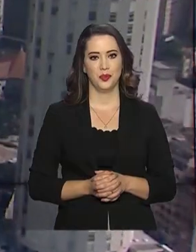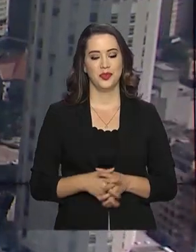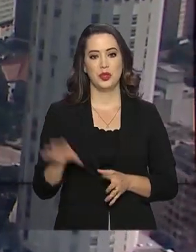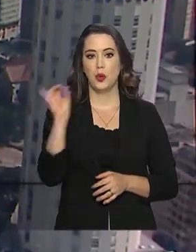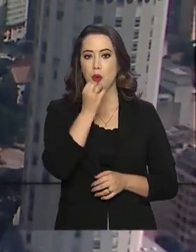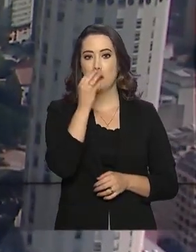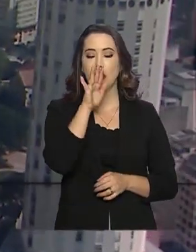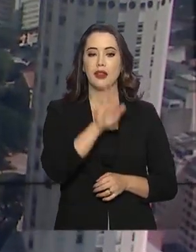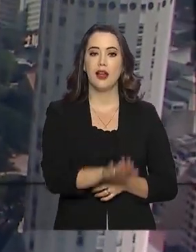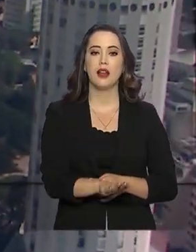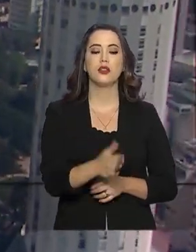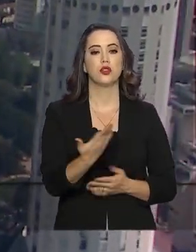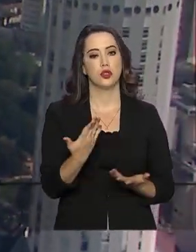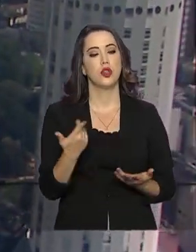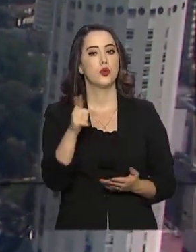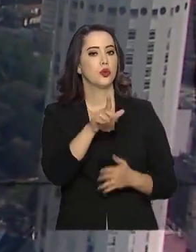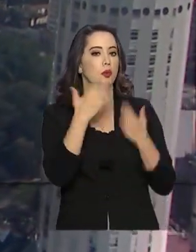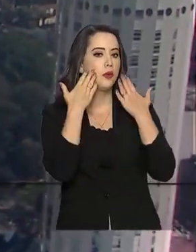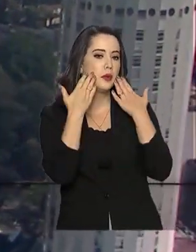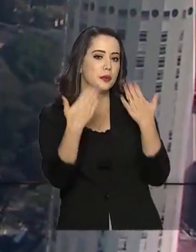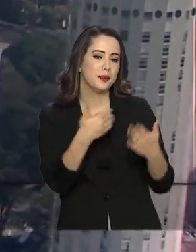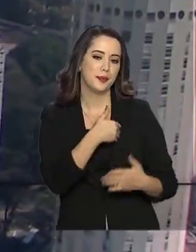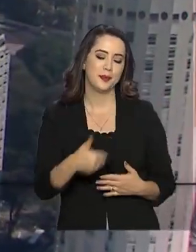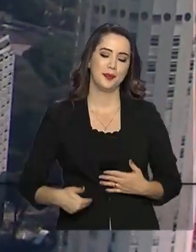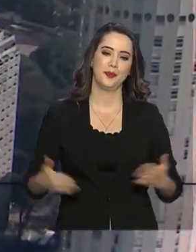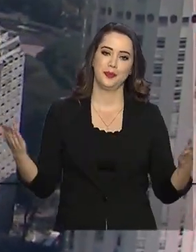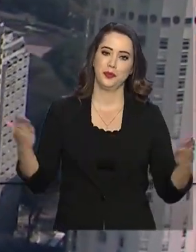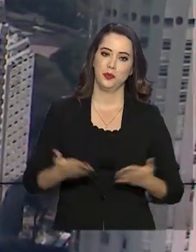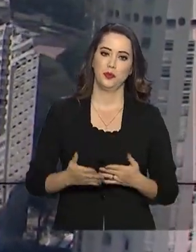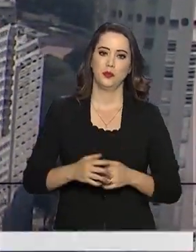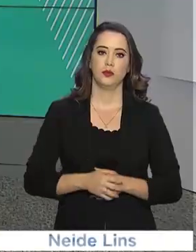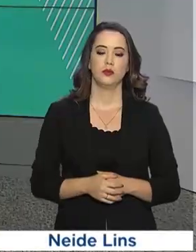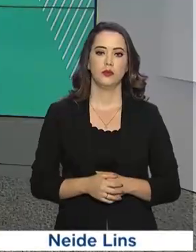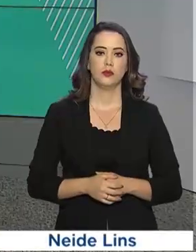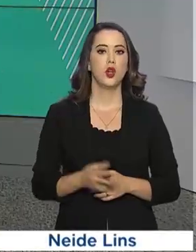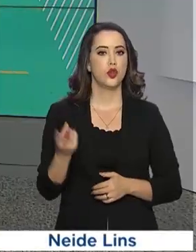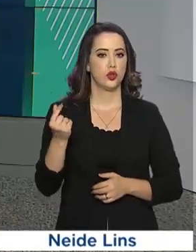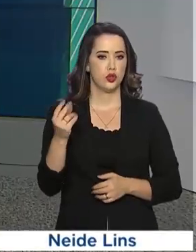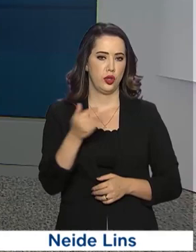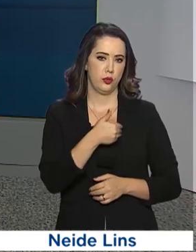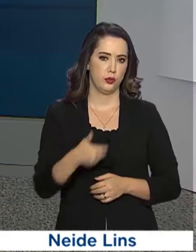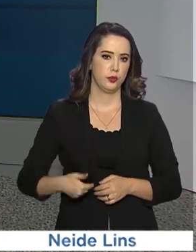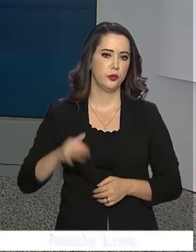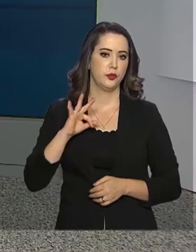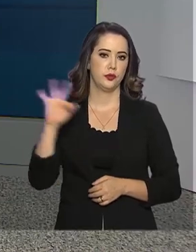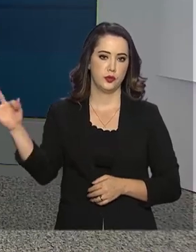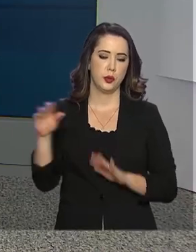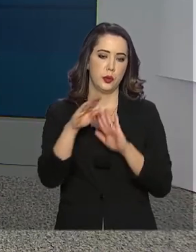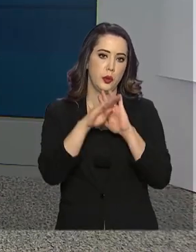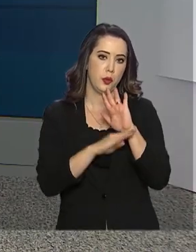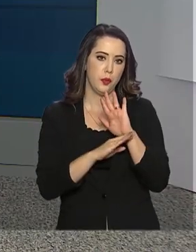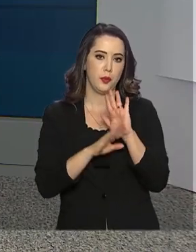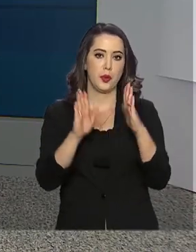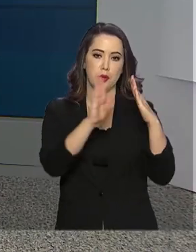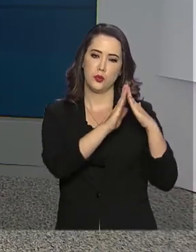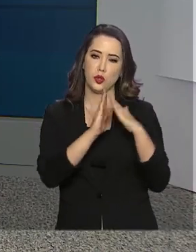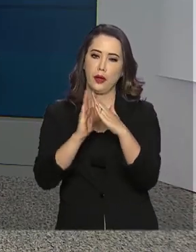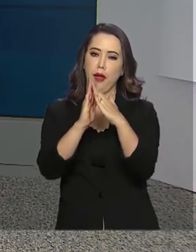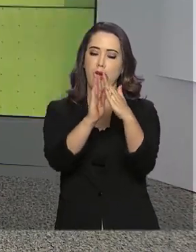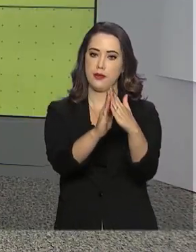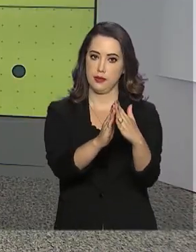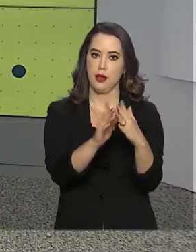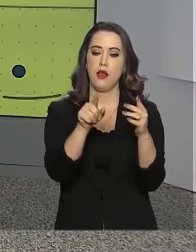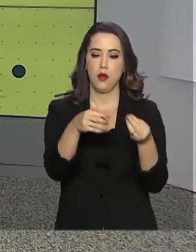Olá, boa tarde. Estamos de volta com mais uma edição do Governo Agora. Investimentos do Governo Federal no Programa de Habitação